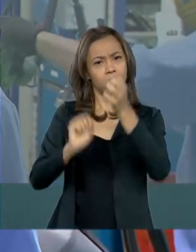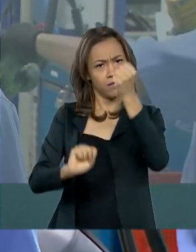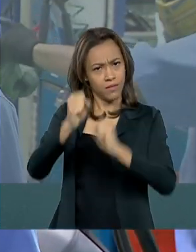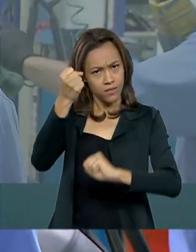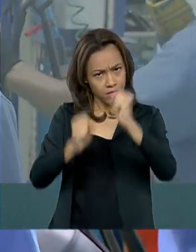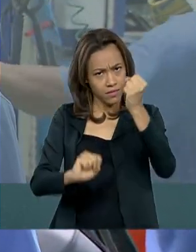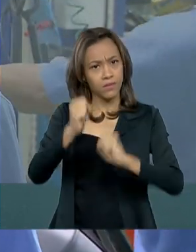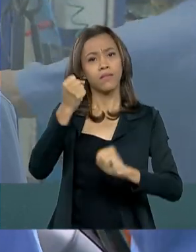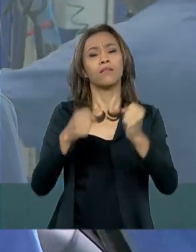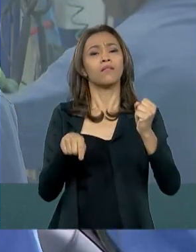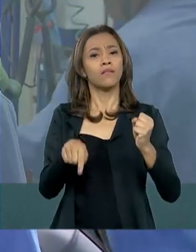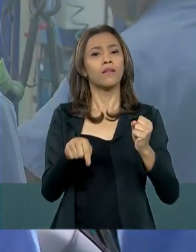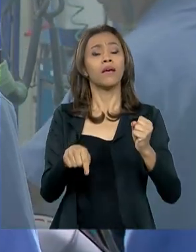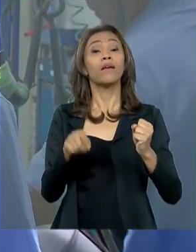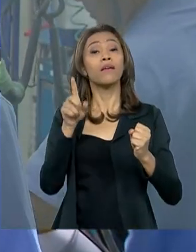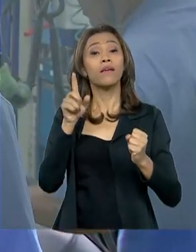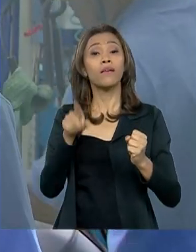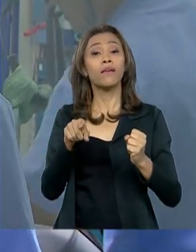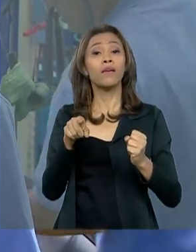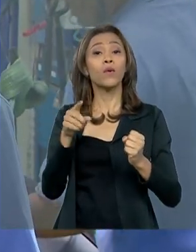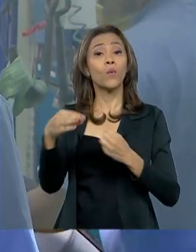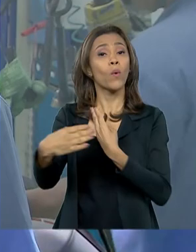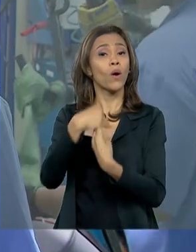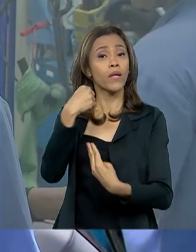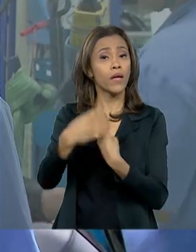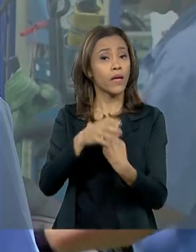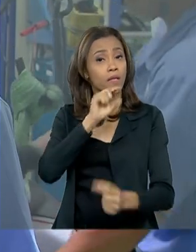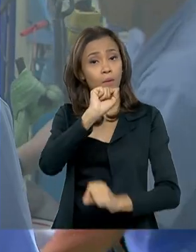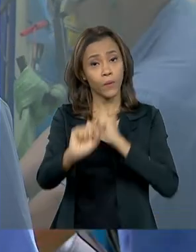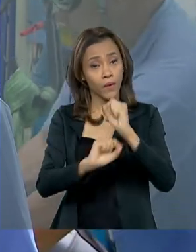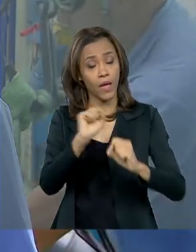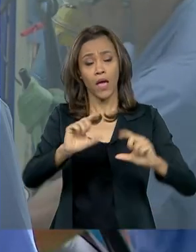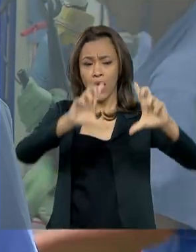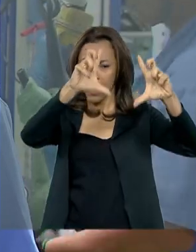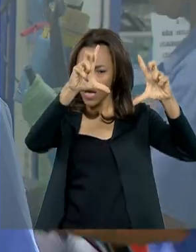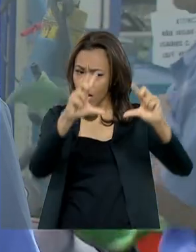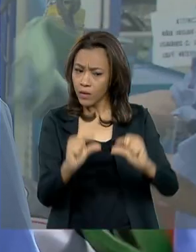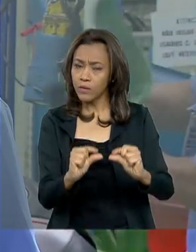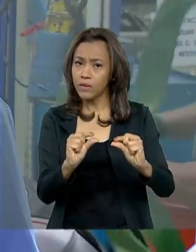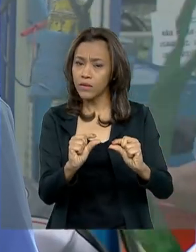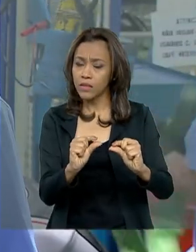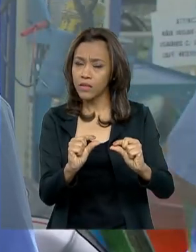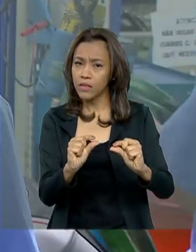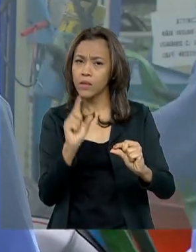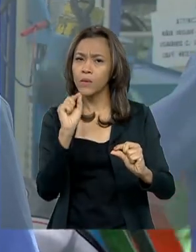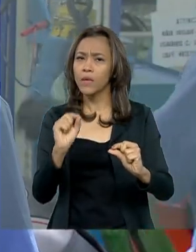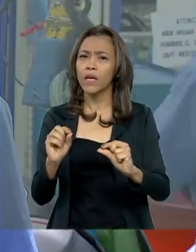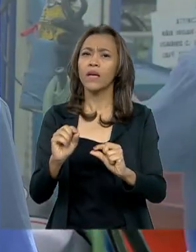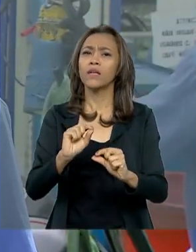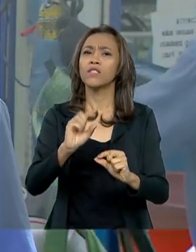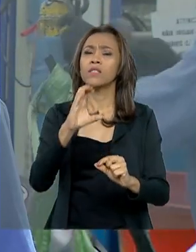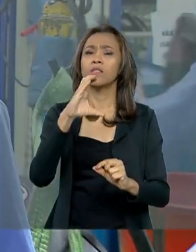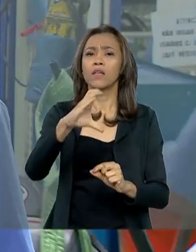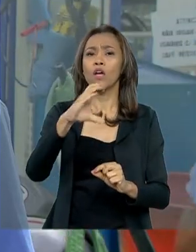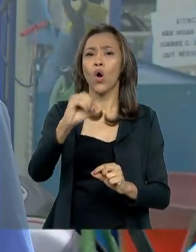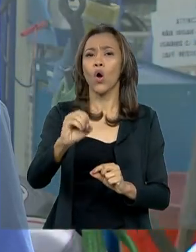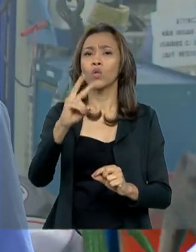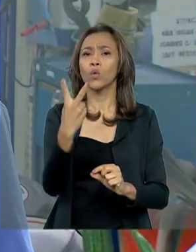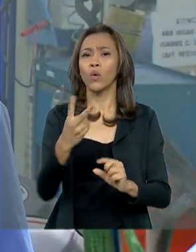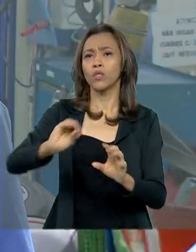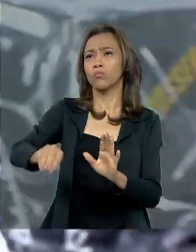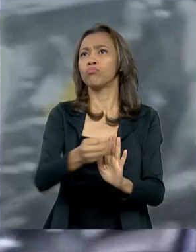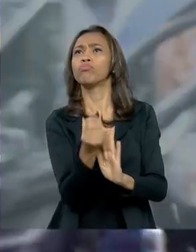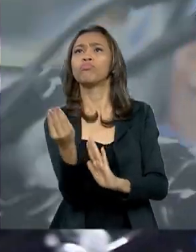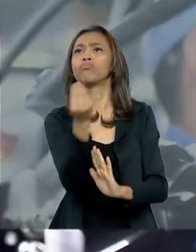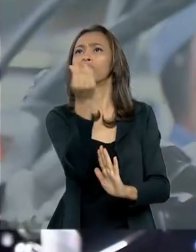Japão, como diretriz para redução do nosso nível de emissão de CO2 em todo o processo